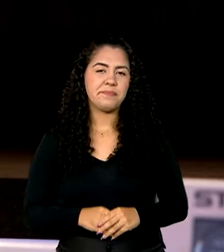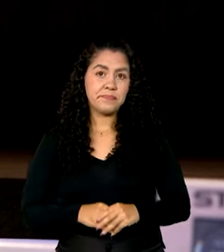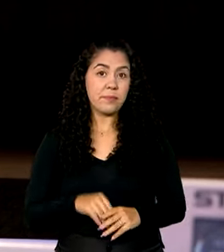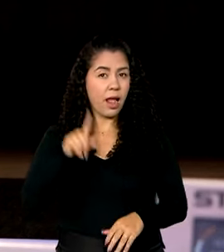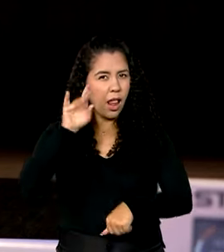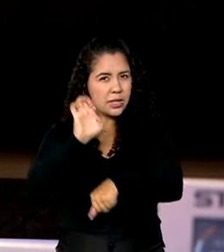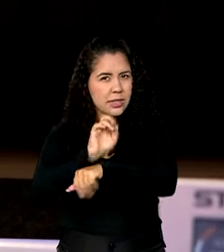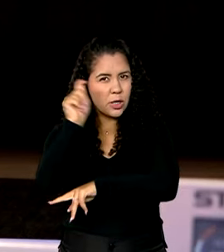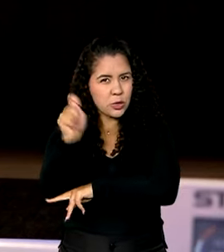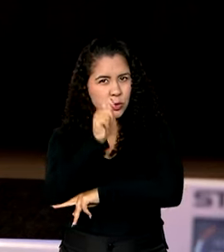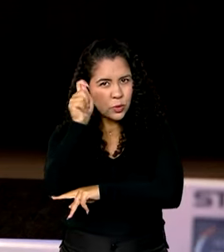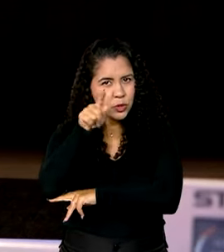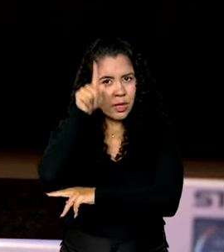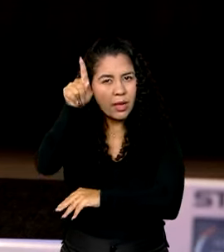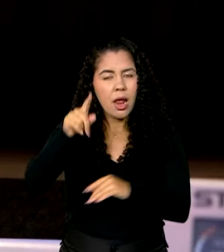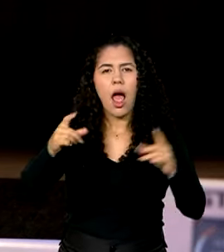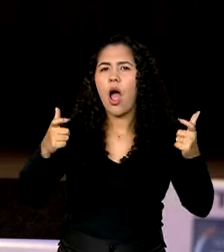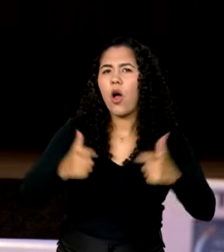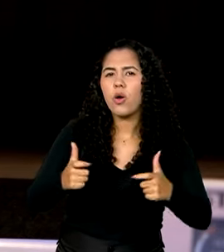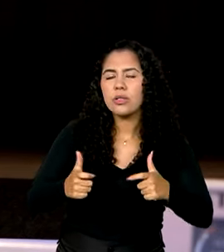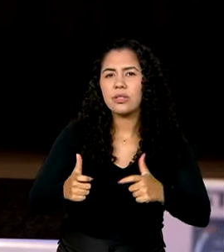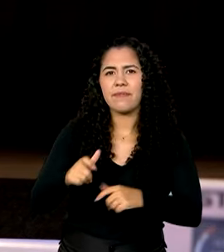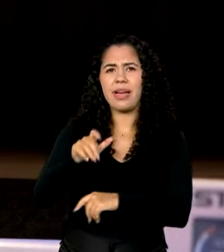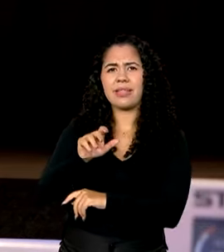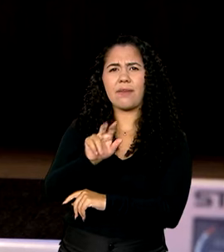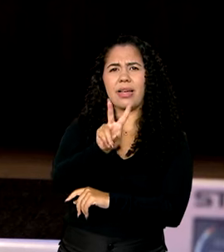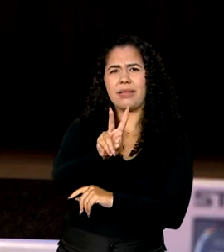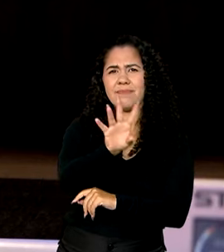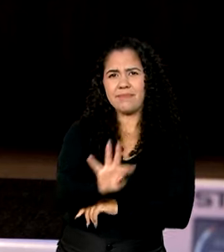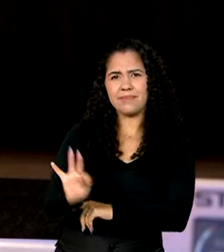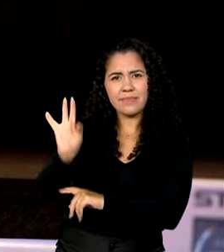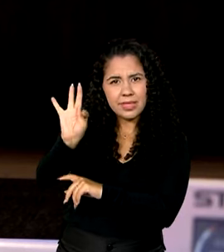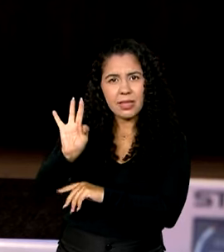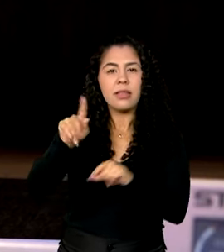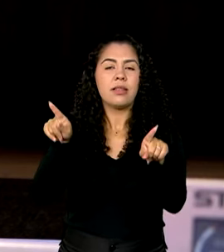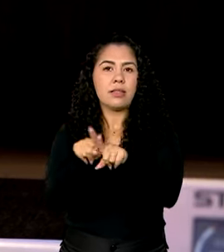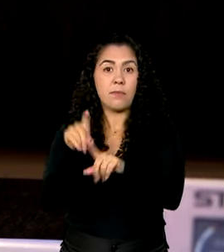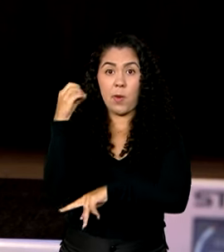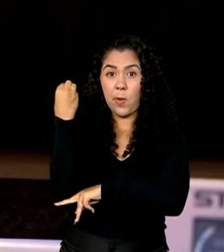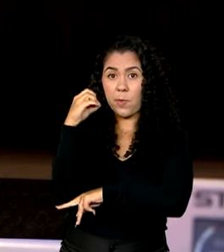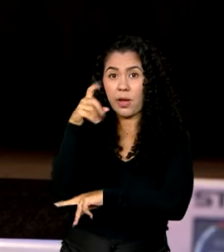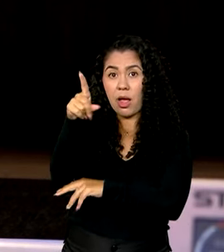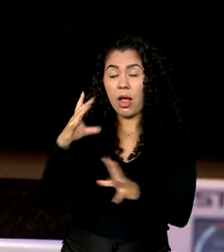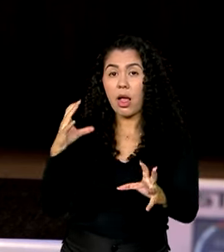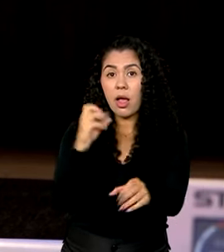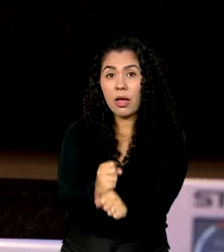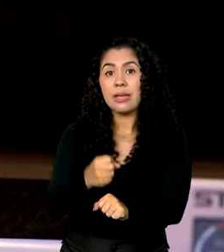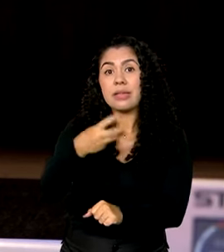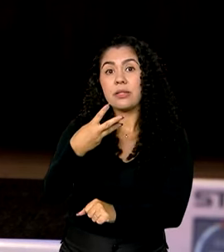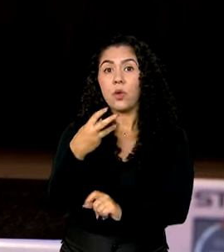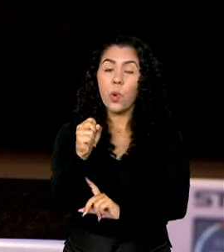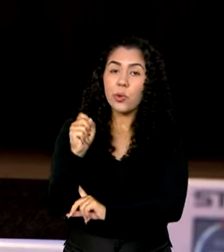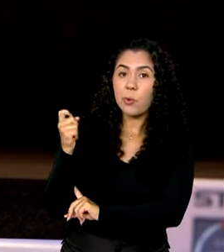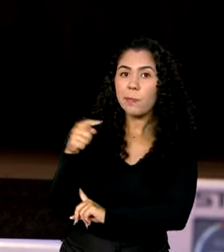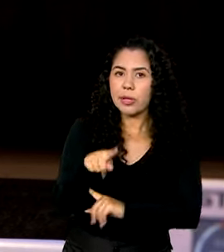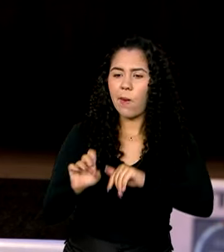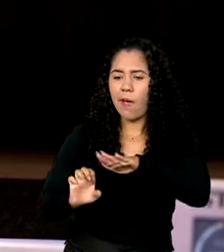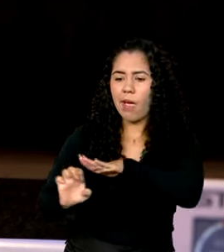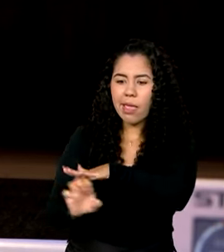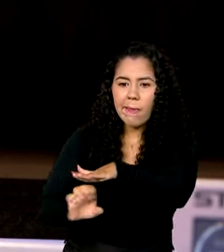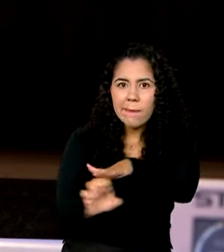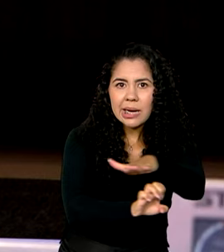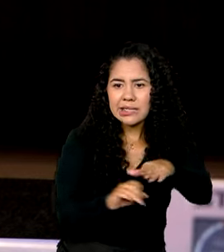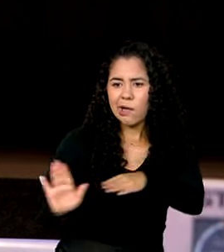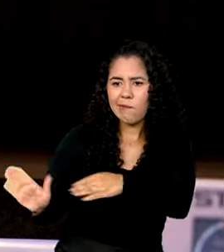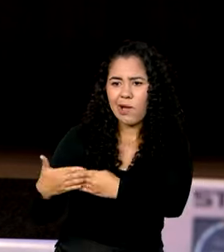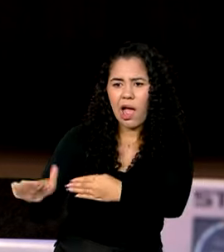especialmente ali no Vataquari e na Grande de Porto Alegre, fecharam 38 mil empresas, fecharam. Porque, por